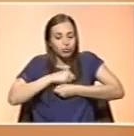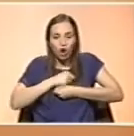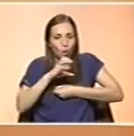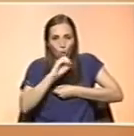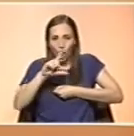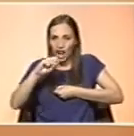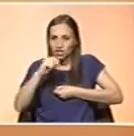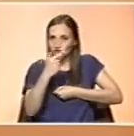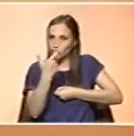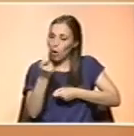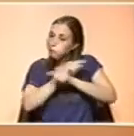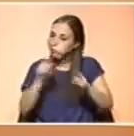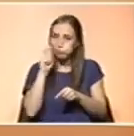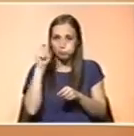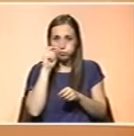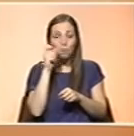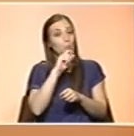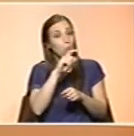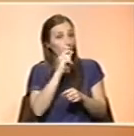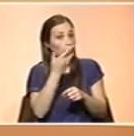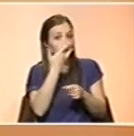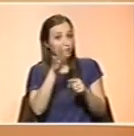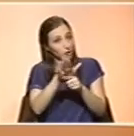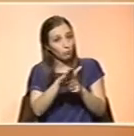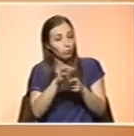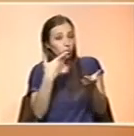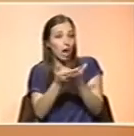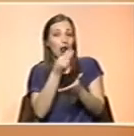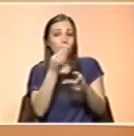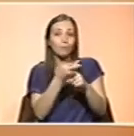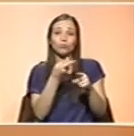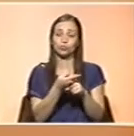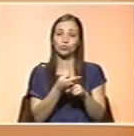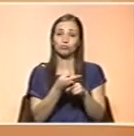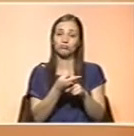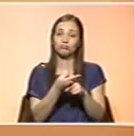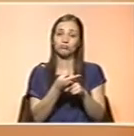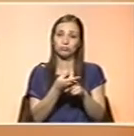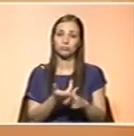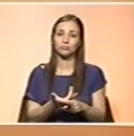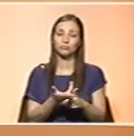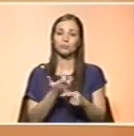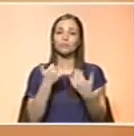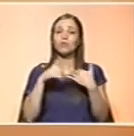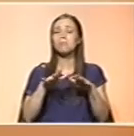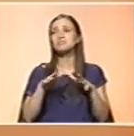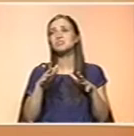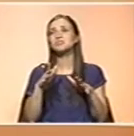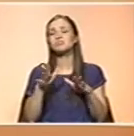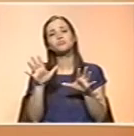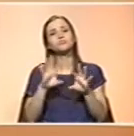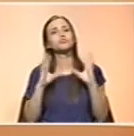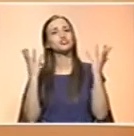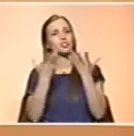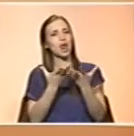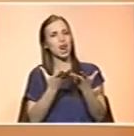portanto, pode fazer sentido num programa a utilização desse tipo de alimentos enriquecidos nesses componentes, mas de um modo geral, só nas